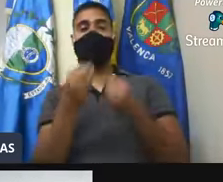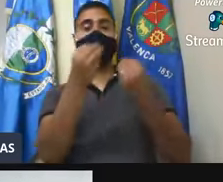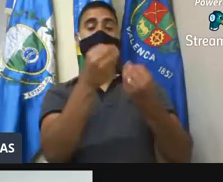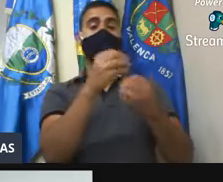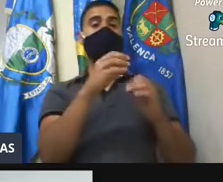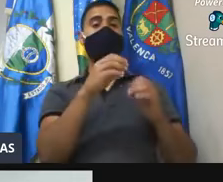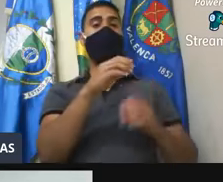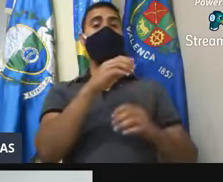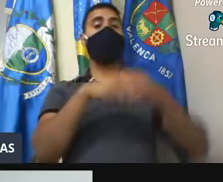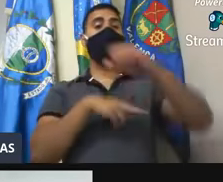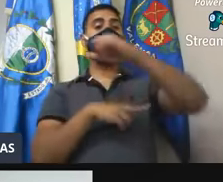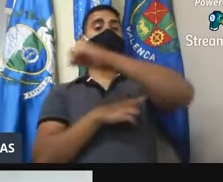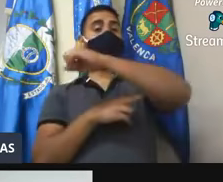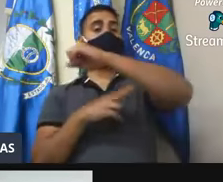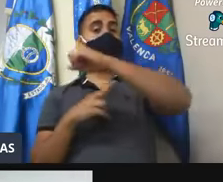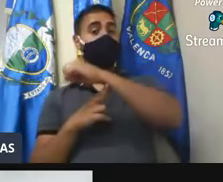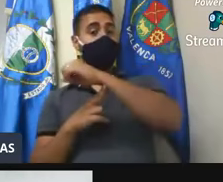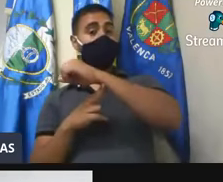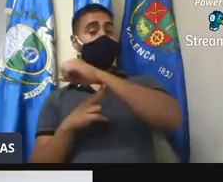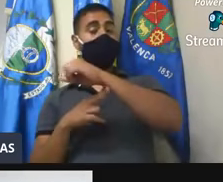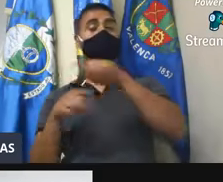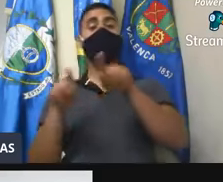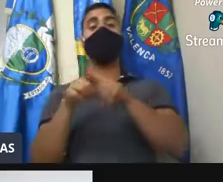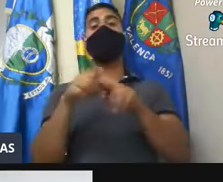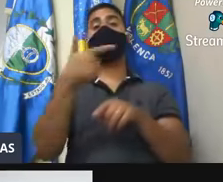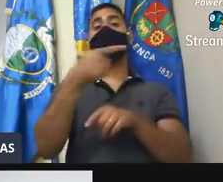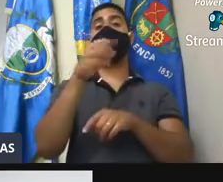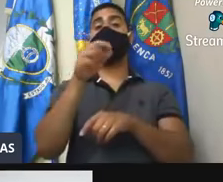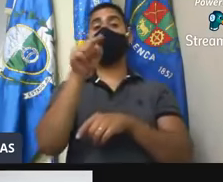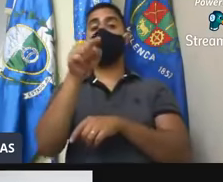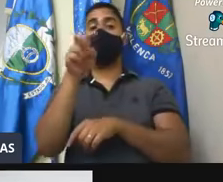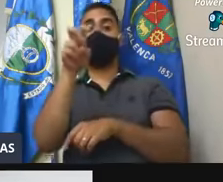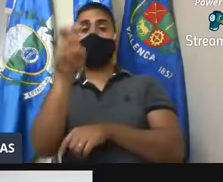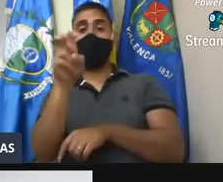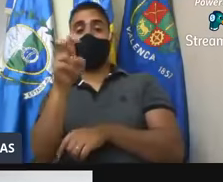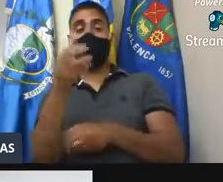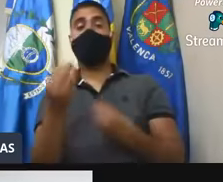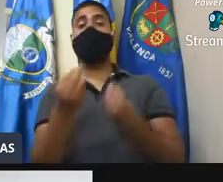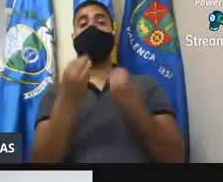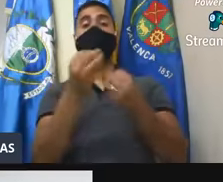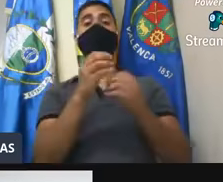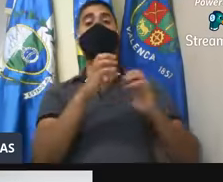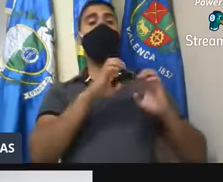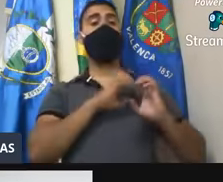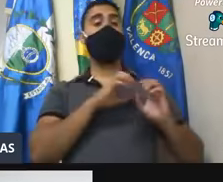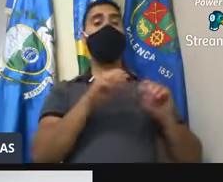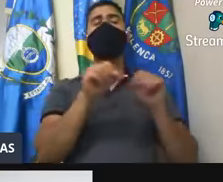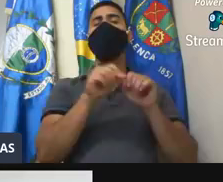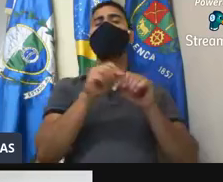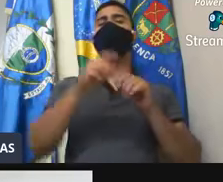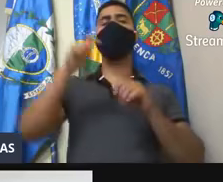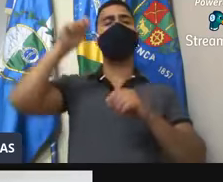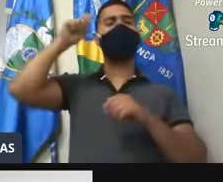e 20,5% destinado ao CIMI, ter feito esse vídeo tão